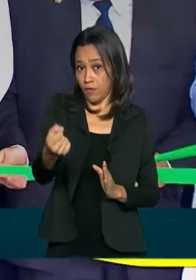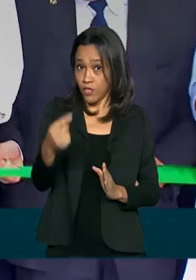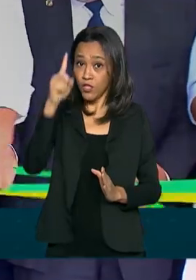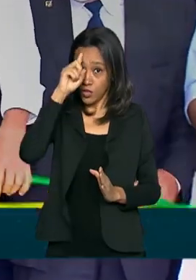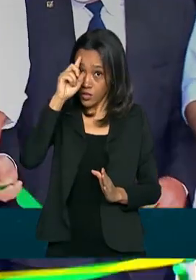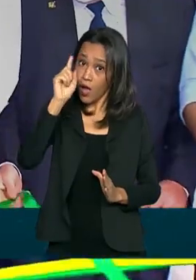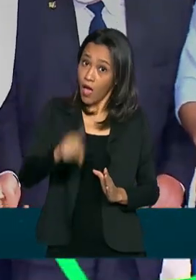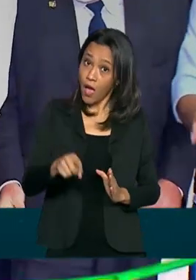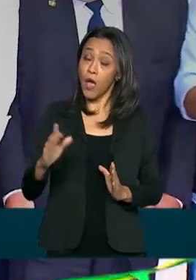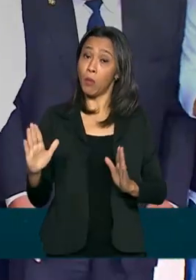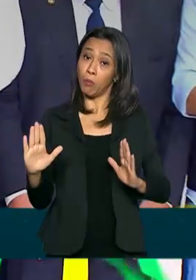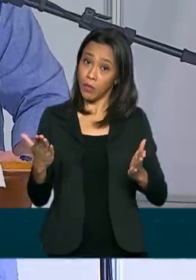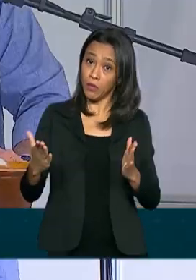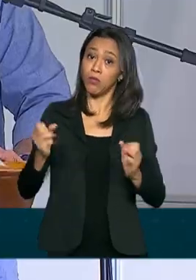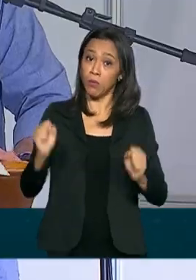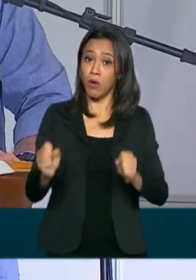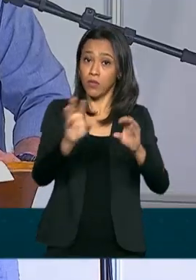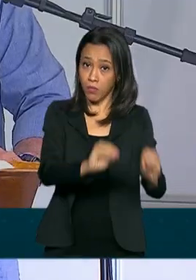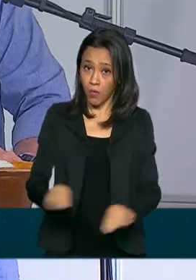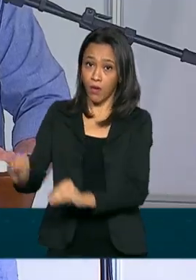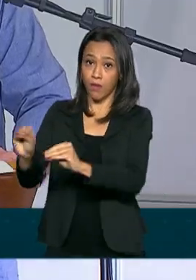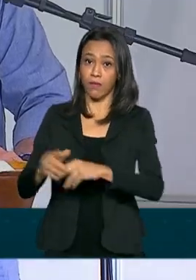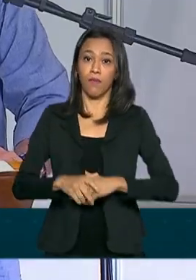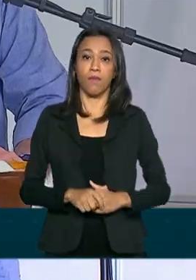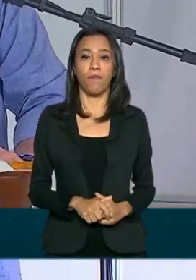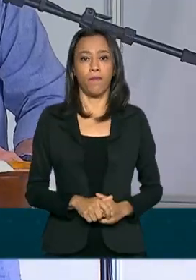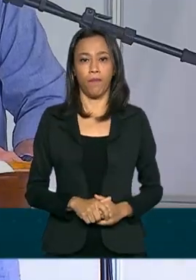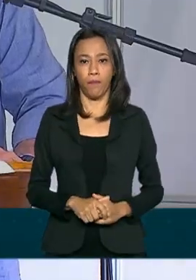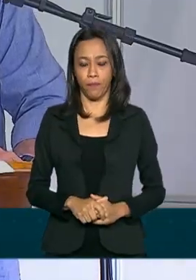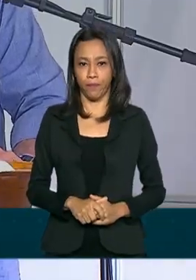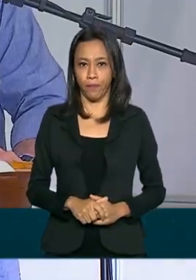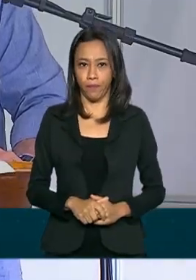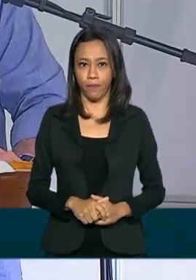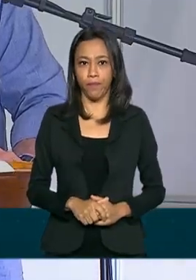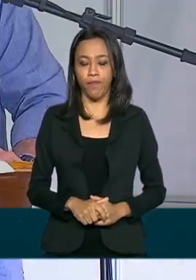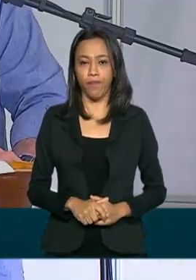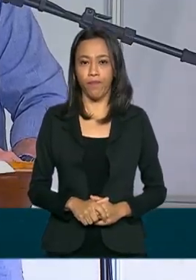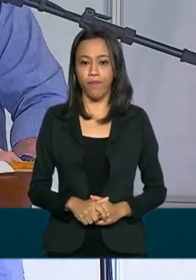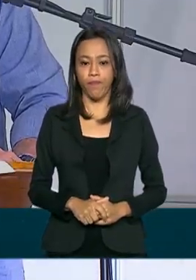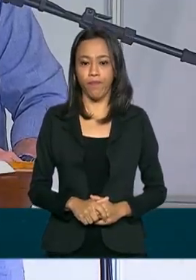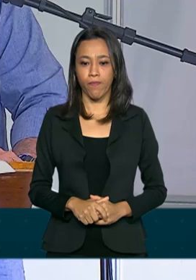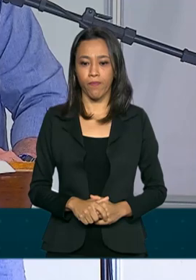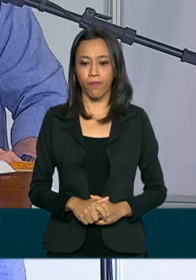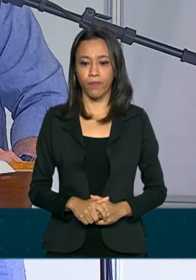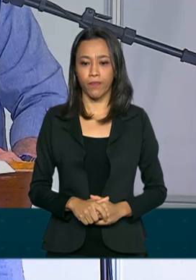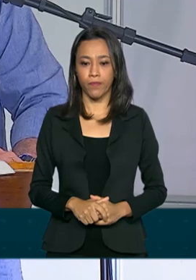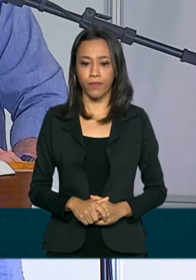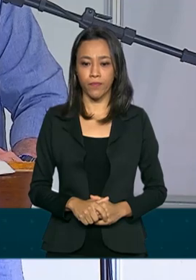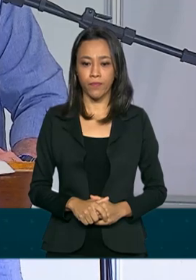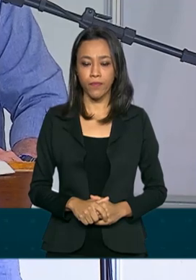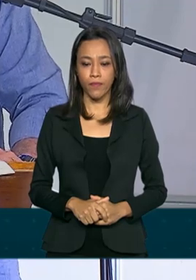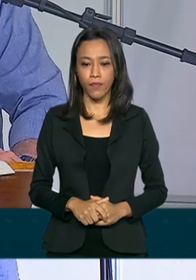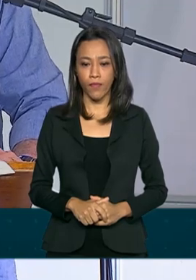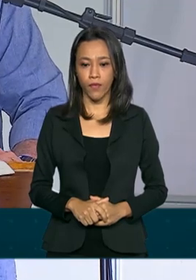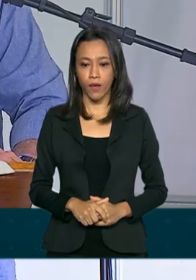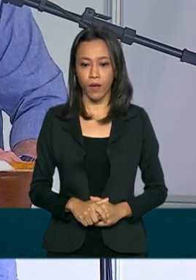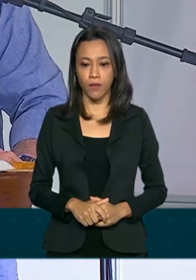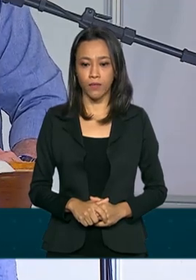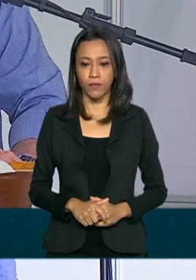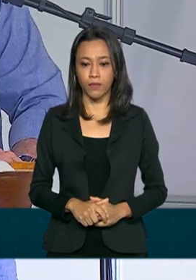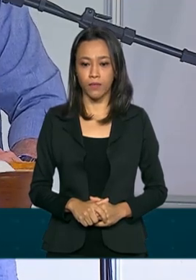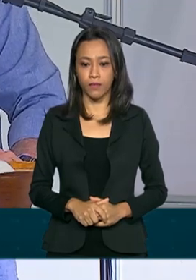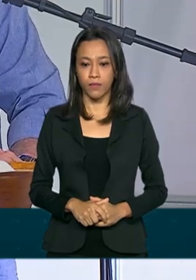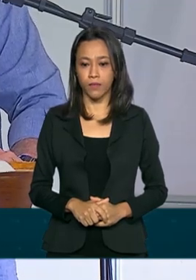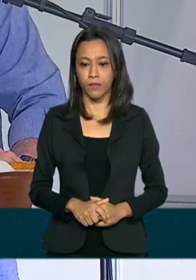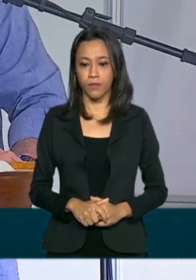prazo que pode ser prorrogado. Nós sabemos que a taxa de desemprego cresce, né? Quando ela cresce, a violência